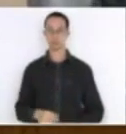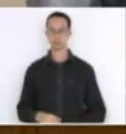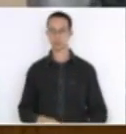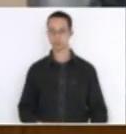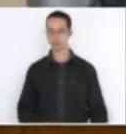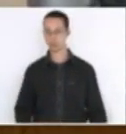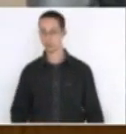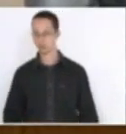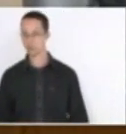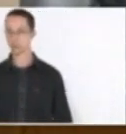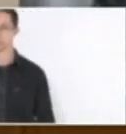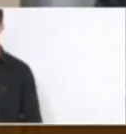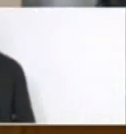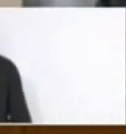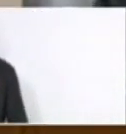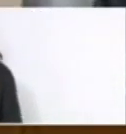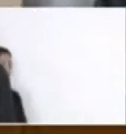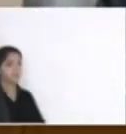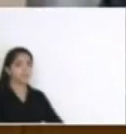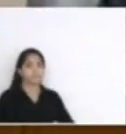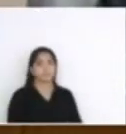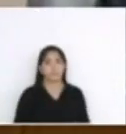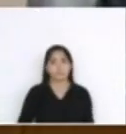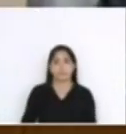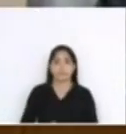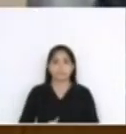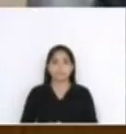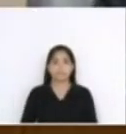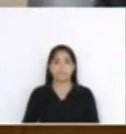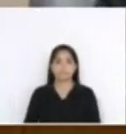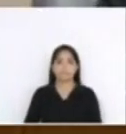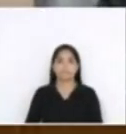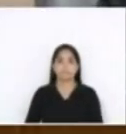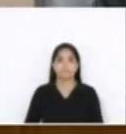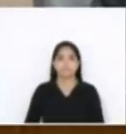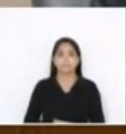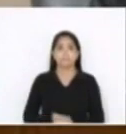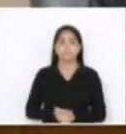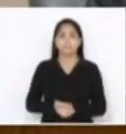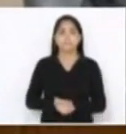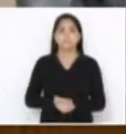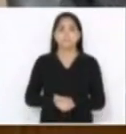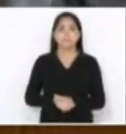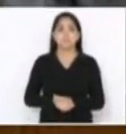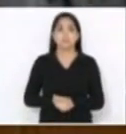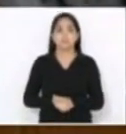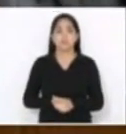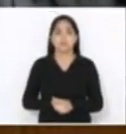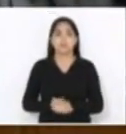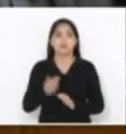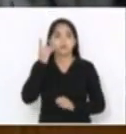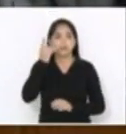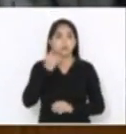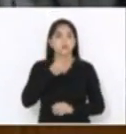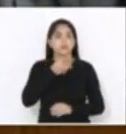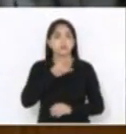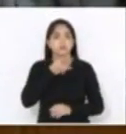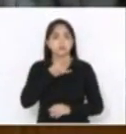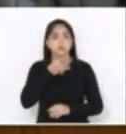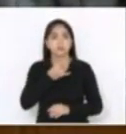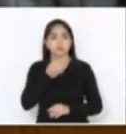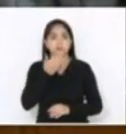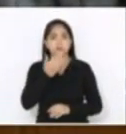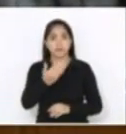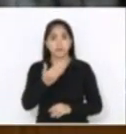autoria do deputado Valdir Cobalquini, que requer a